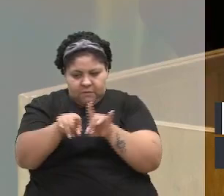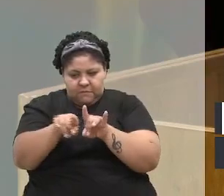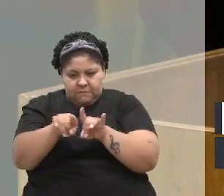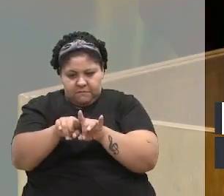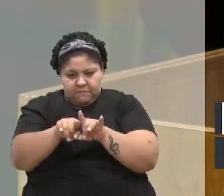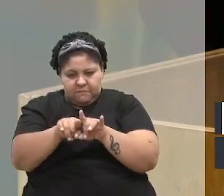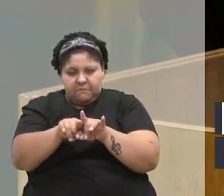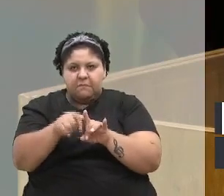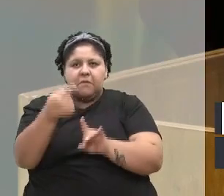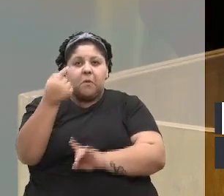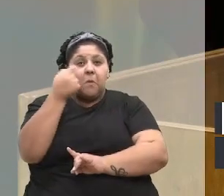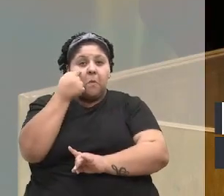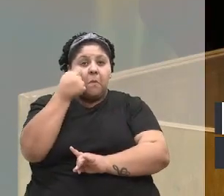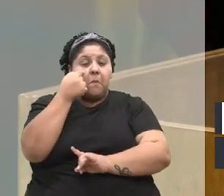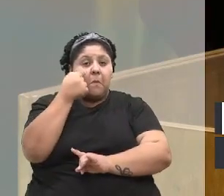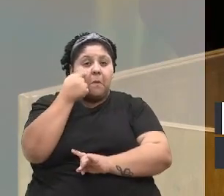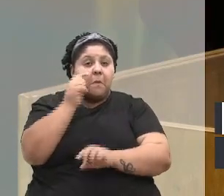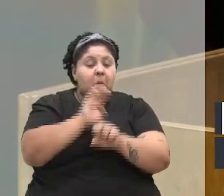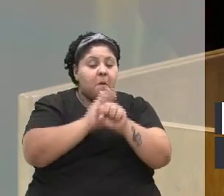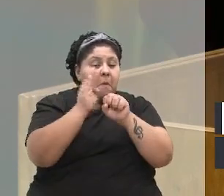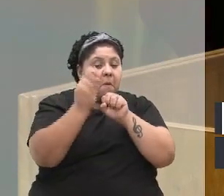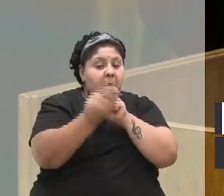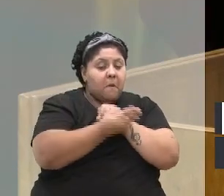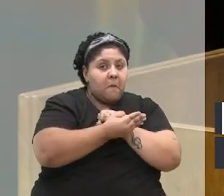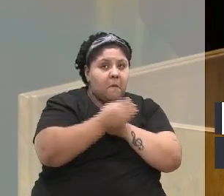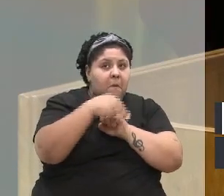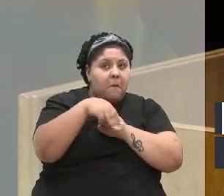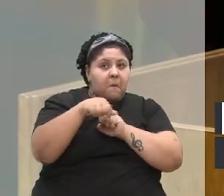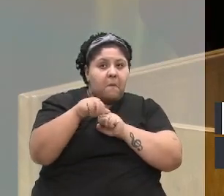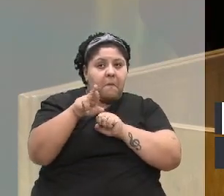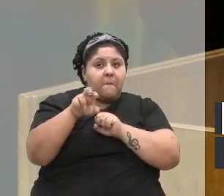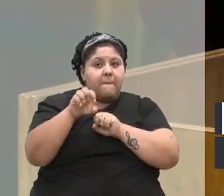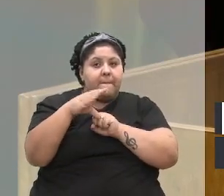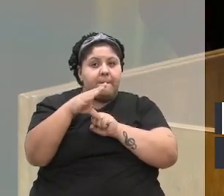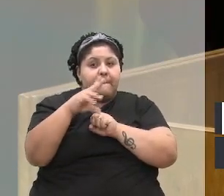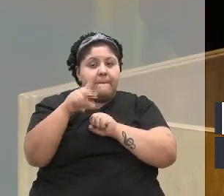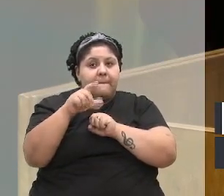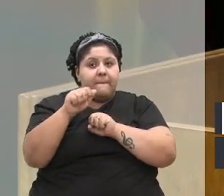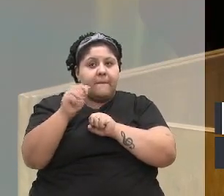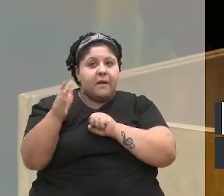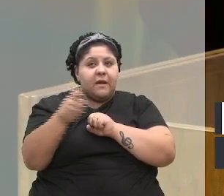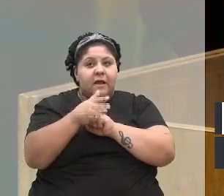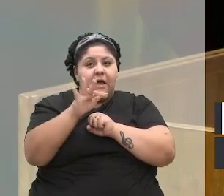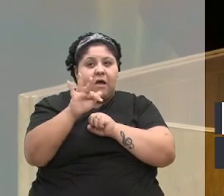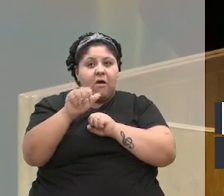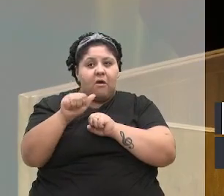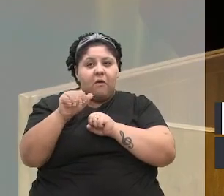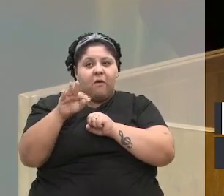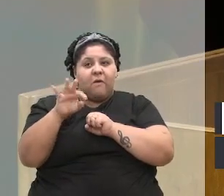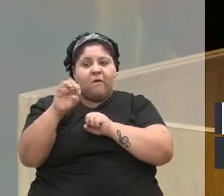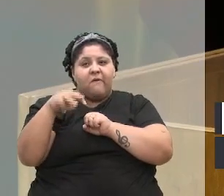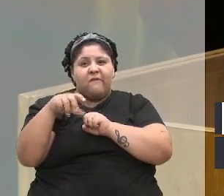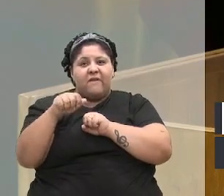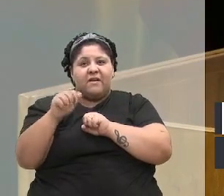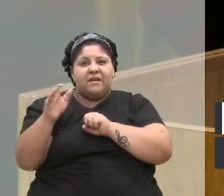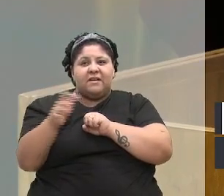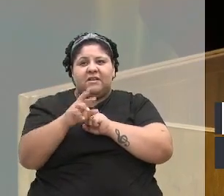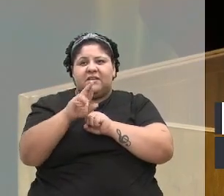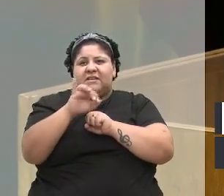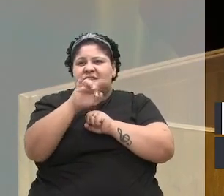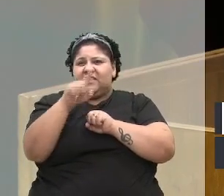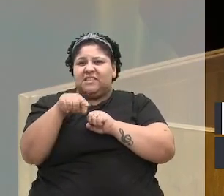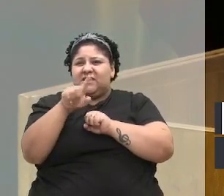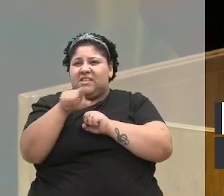olha a quantidade de bairros, Marechal Floriano, Nossa Senhora de Fátima, desvio, só o desvio risco ali, tem umas